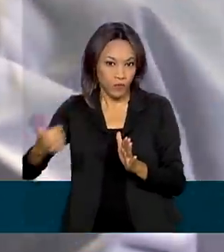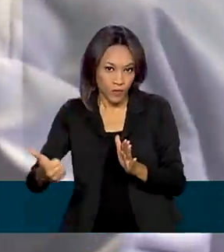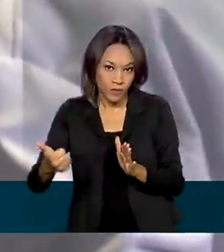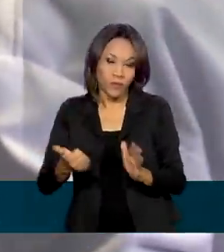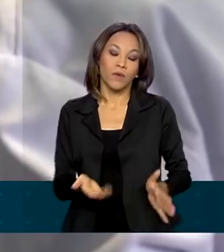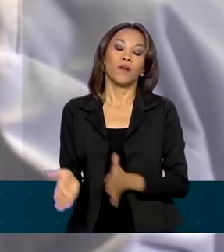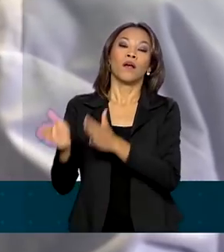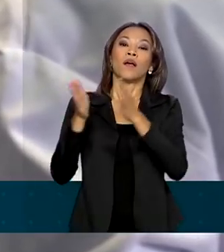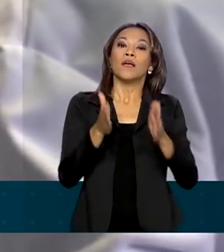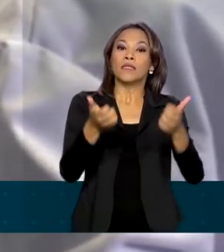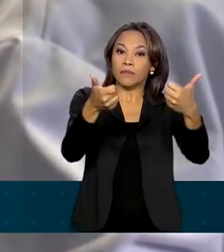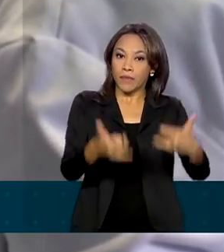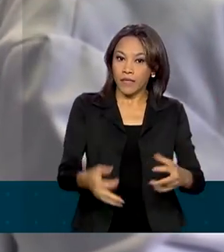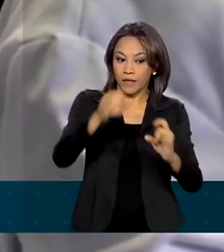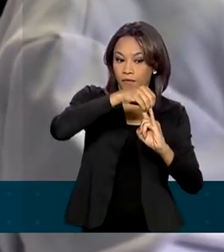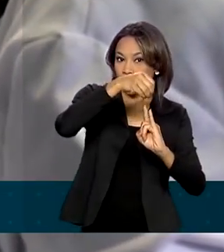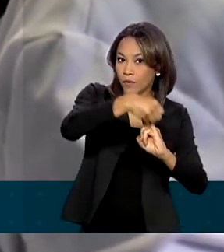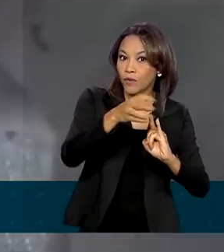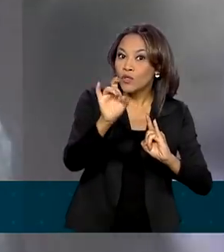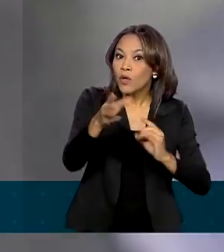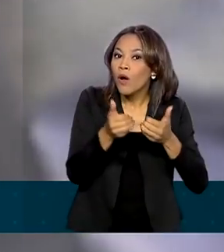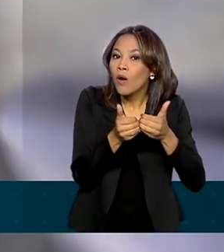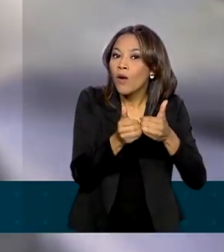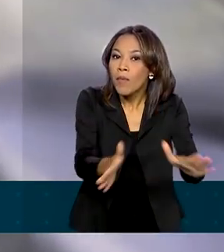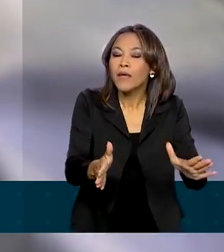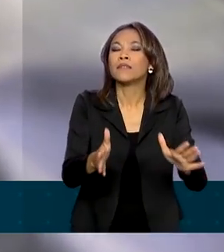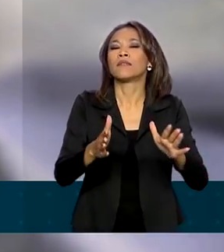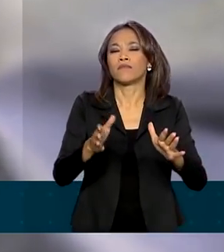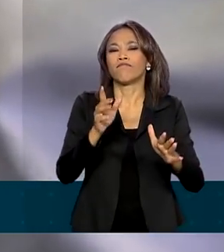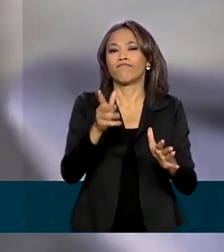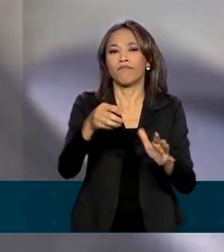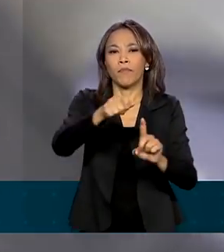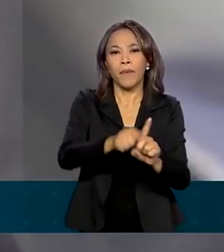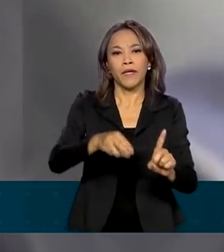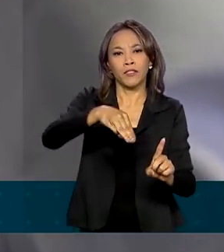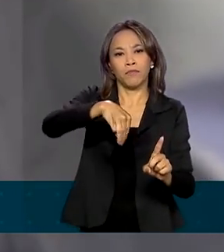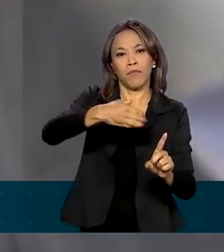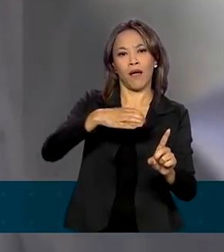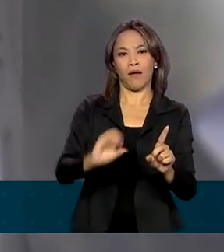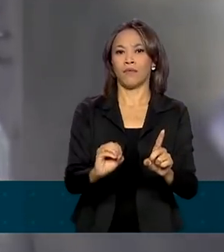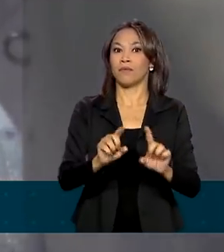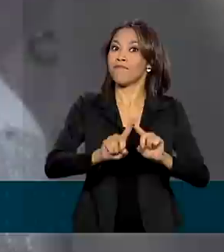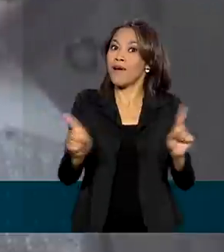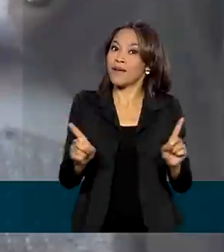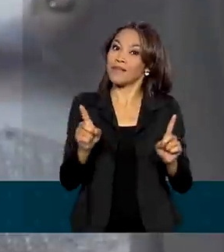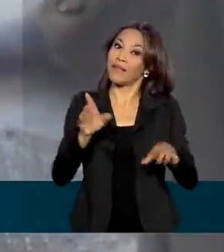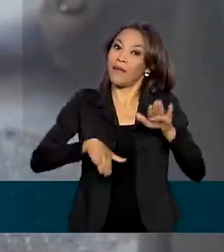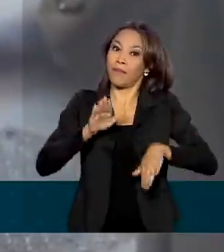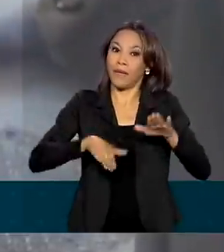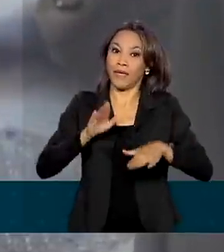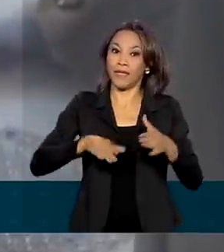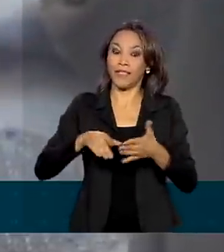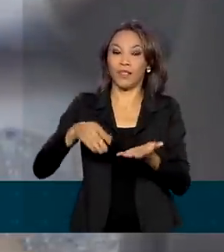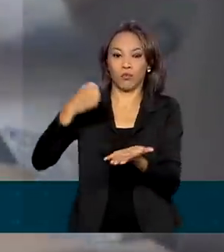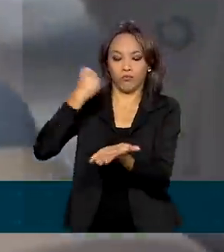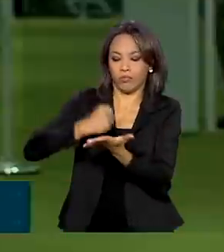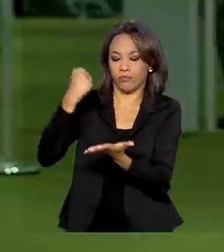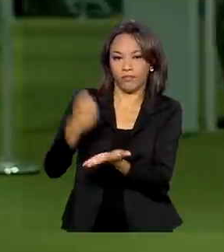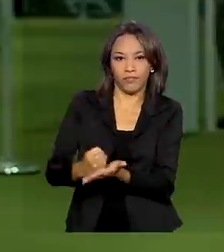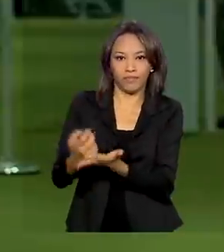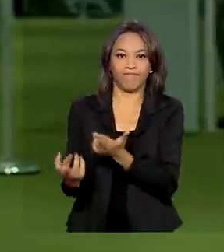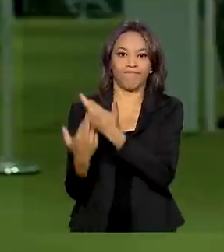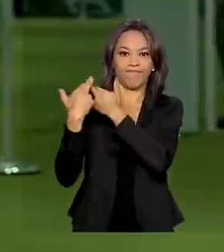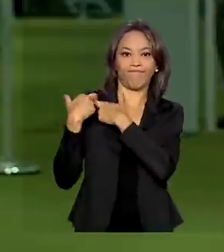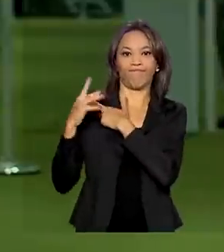Fiocruz, a vacinação de fato só deve começar em março, sendo que tudo depende da emissão de registro pela Anvisa.